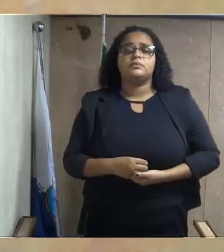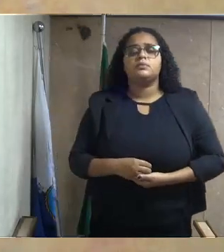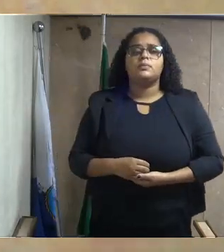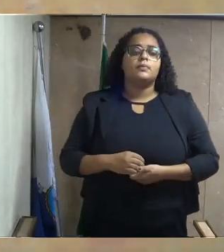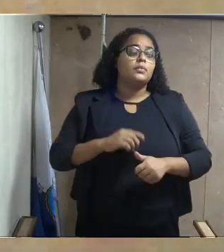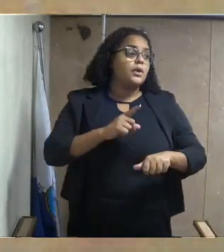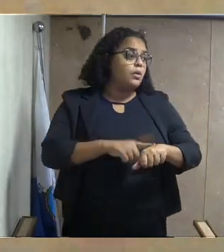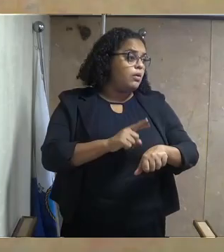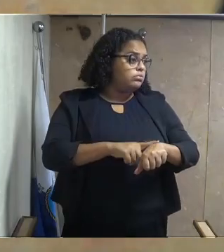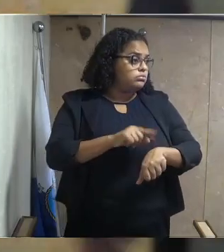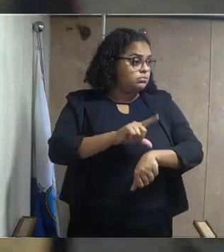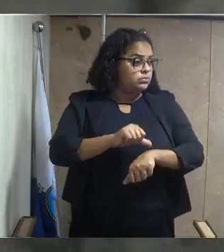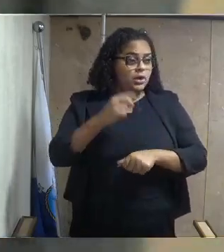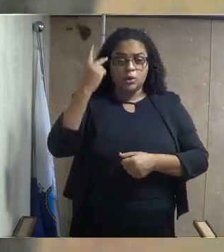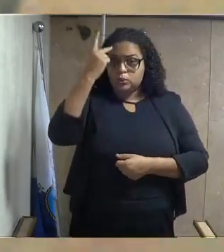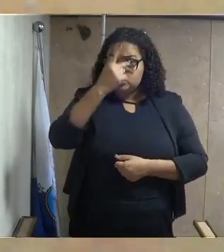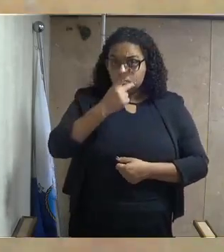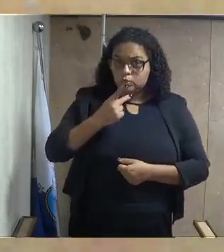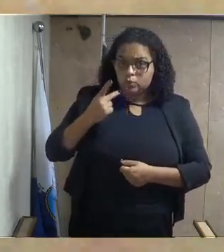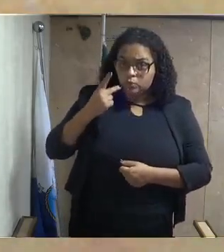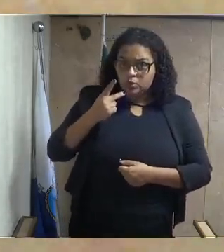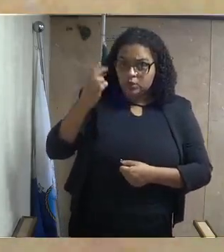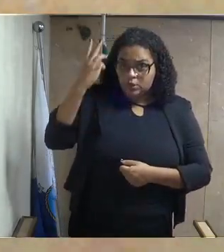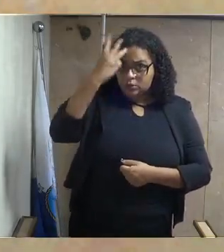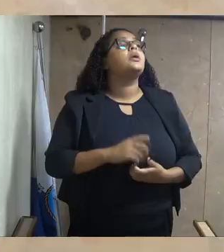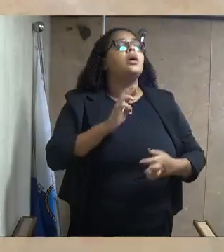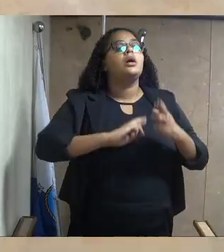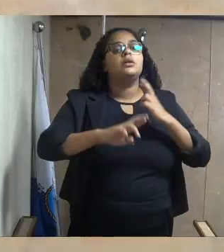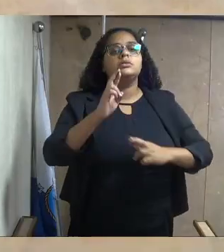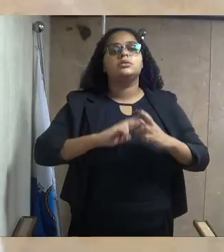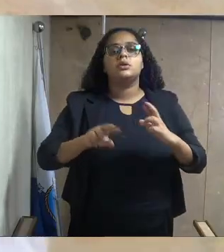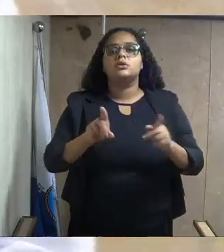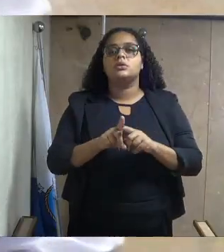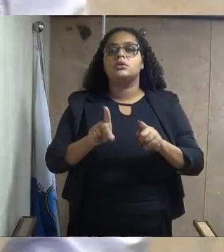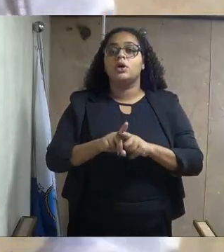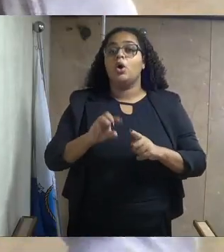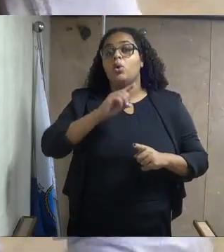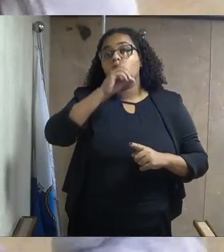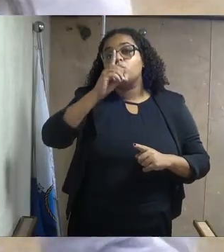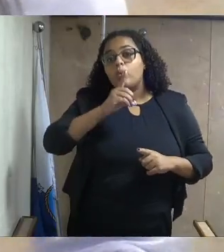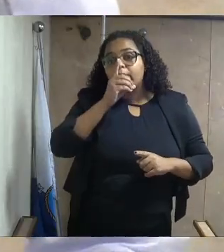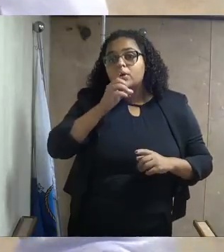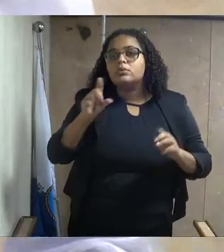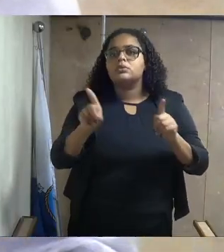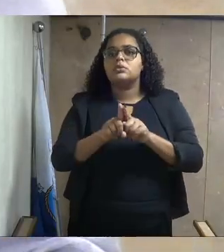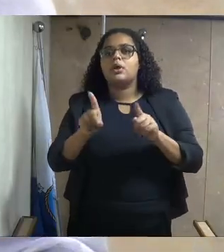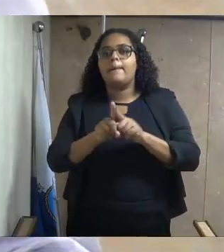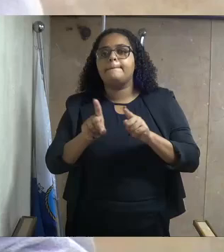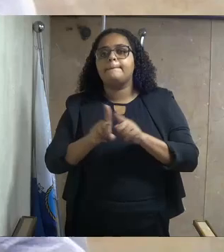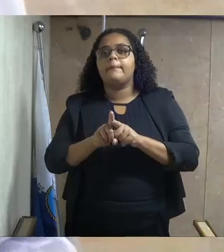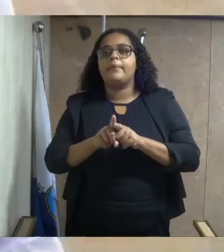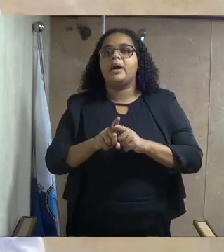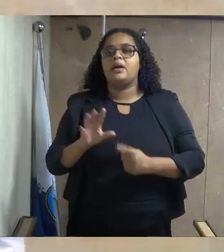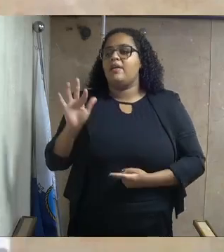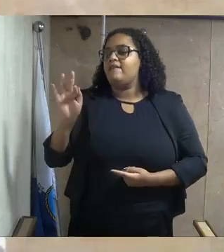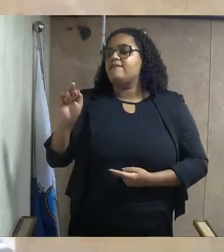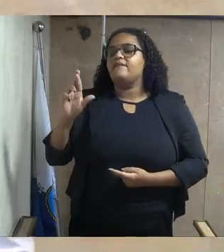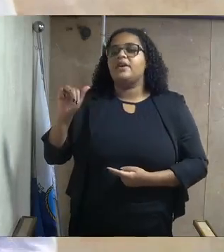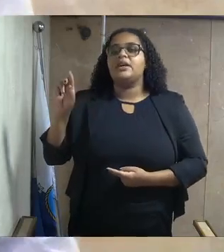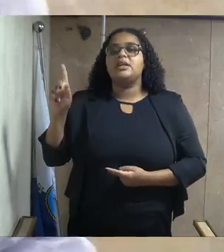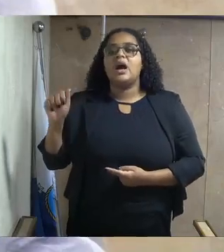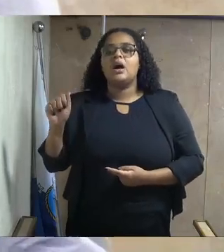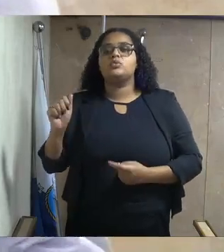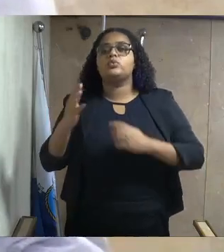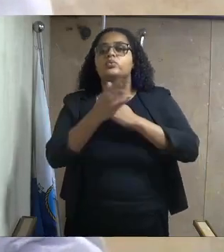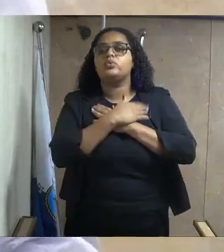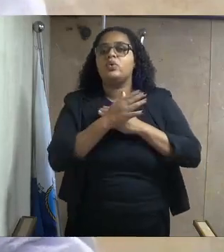Os moradores ficam duas a três horas no ponto esperando ônibus. Domingos e feriados, que quase não passa ônibus.